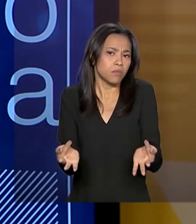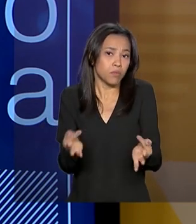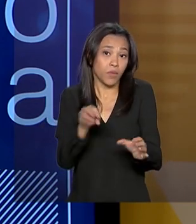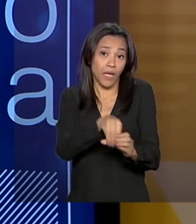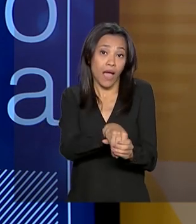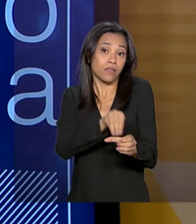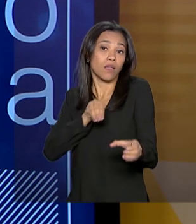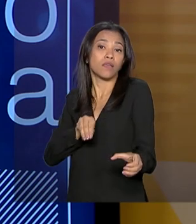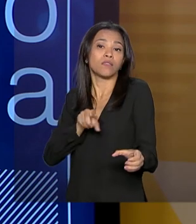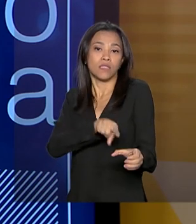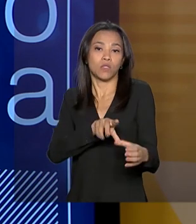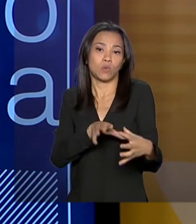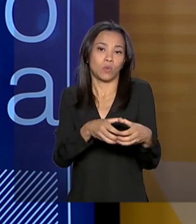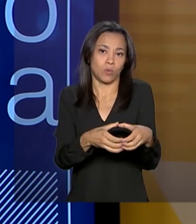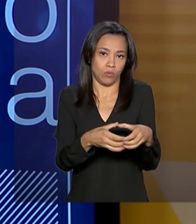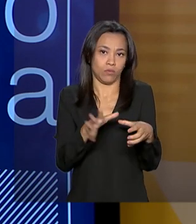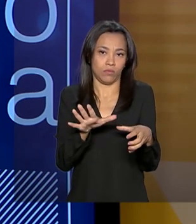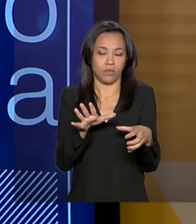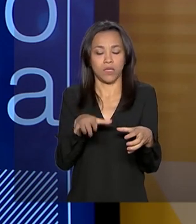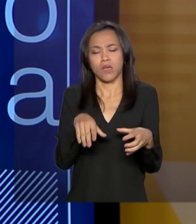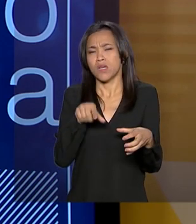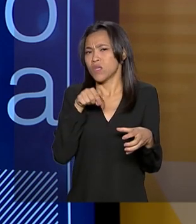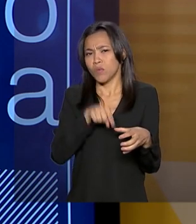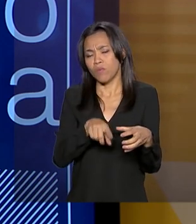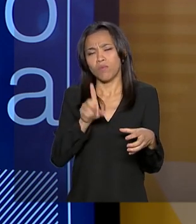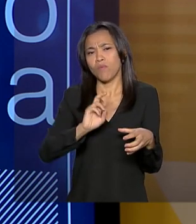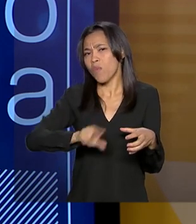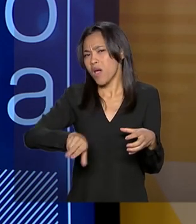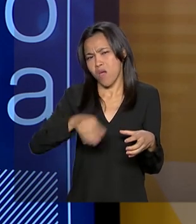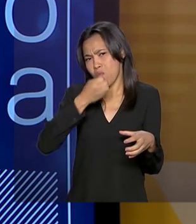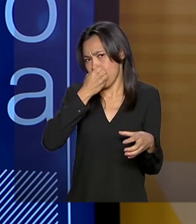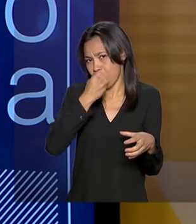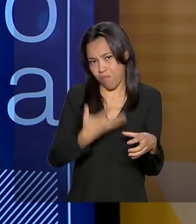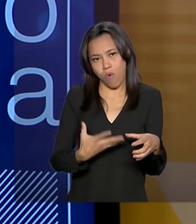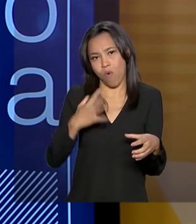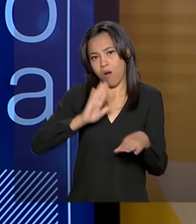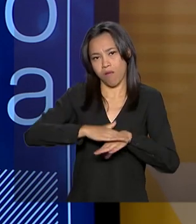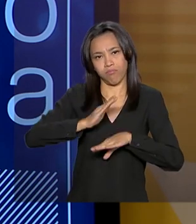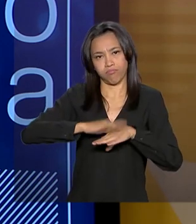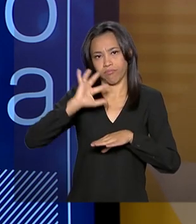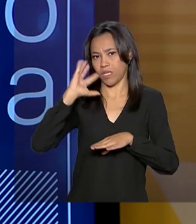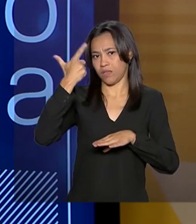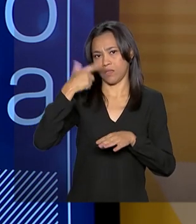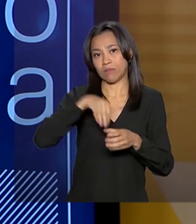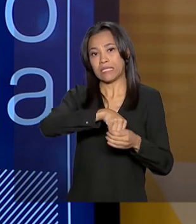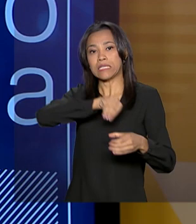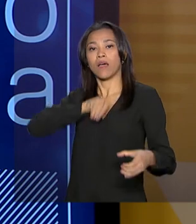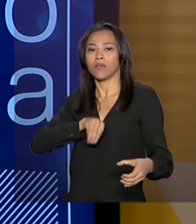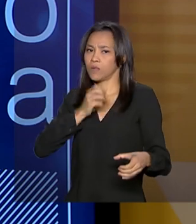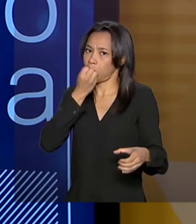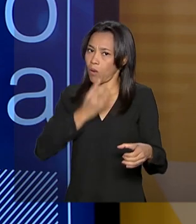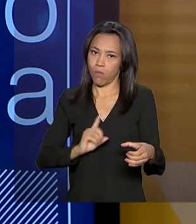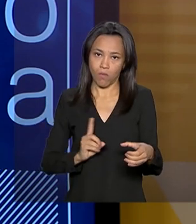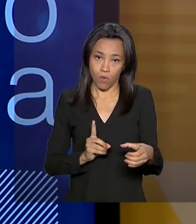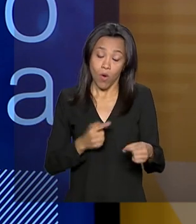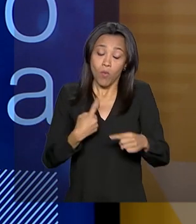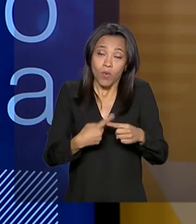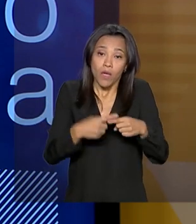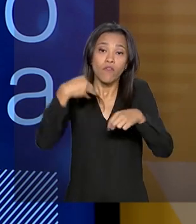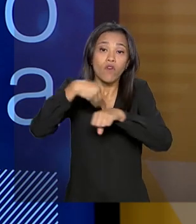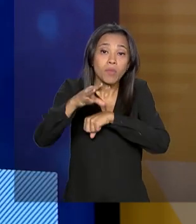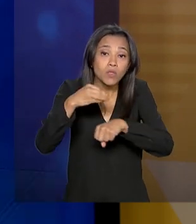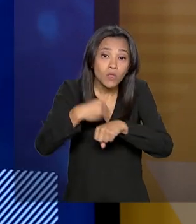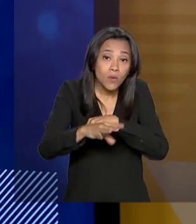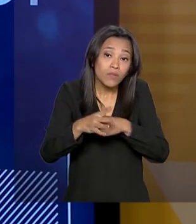saída do consumidor. Nós entendemos que não é um bom caminho para ele, porque hoje a informação é basicamente